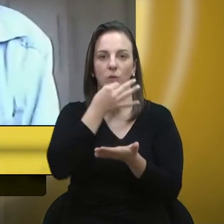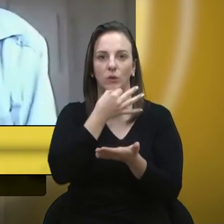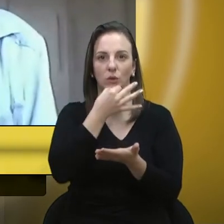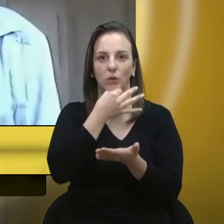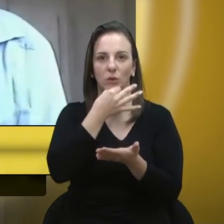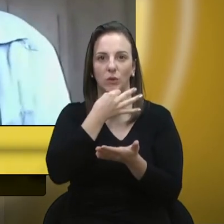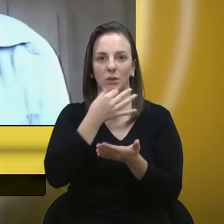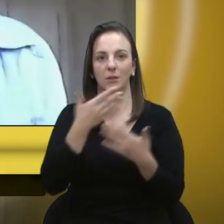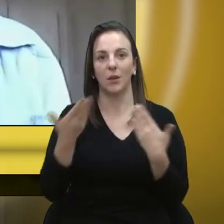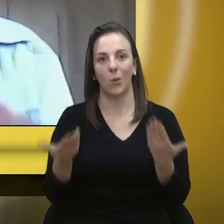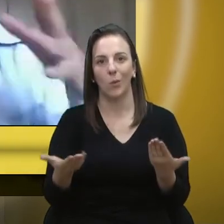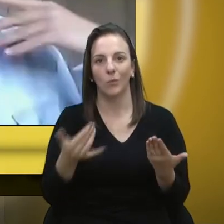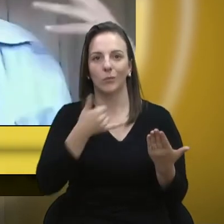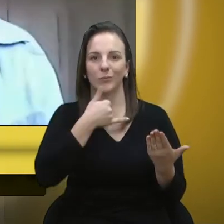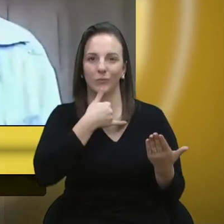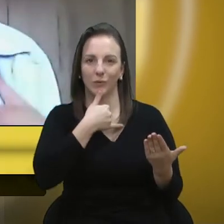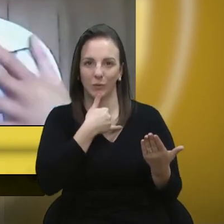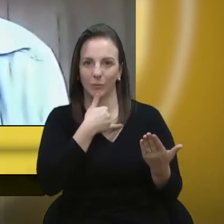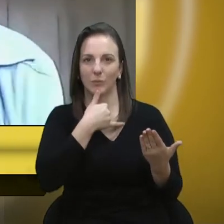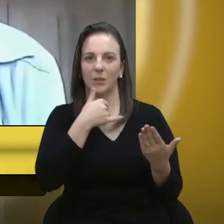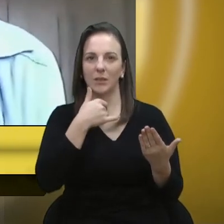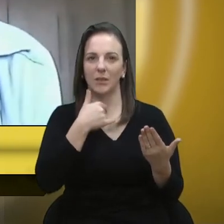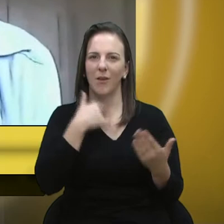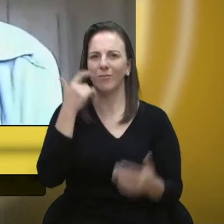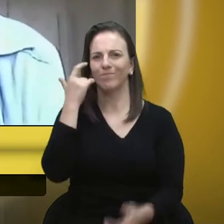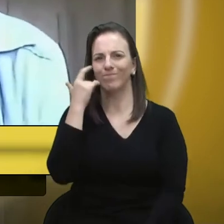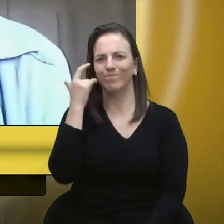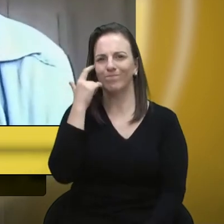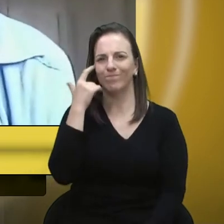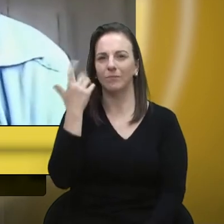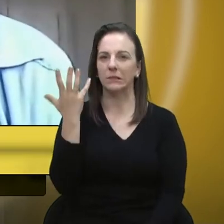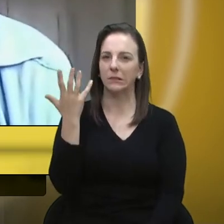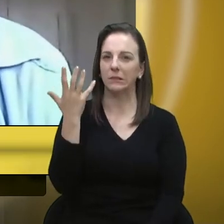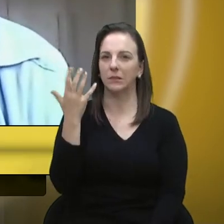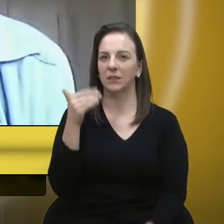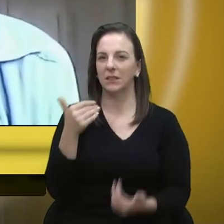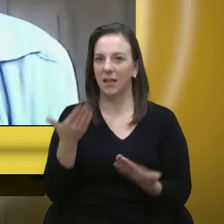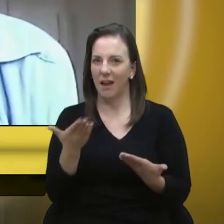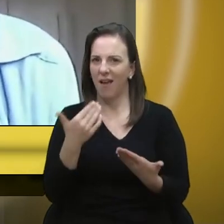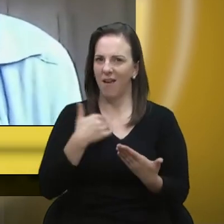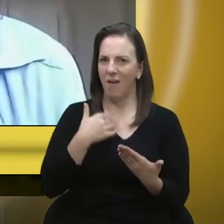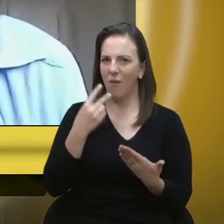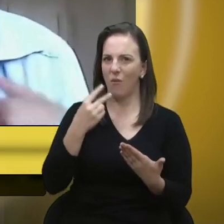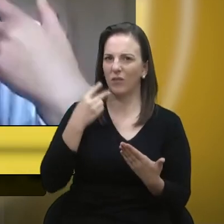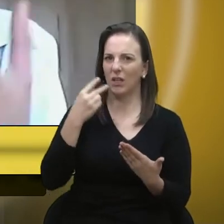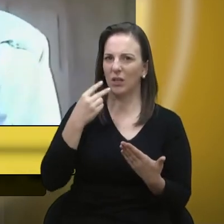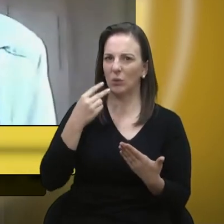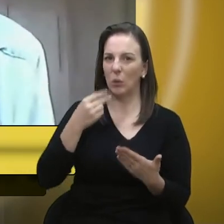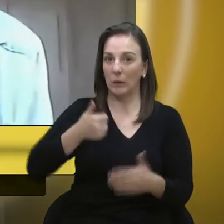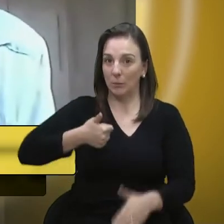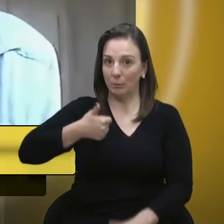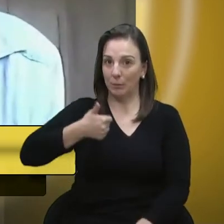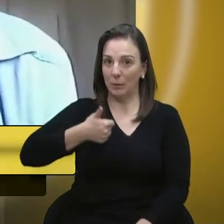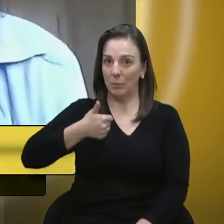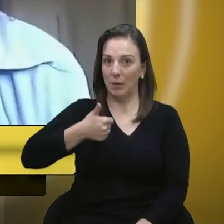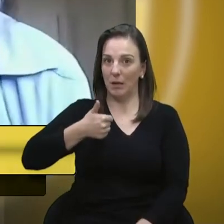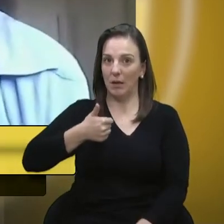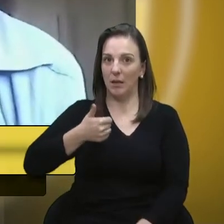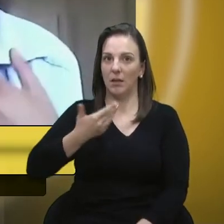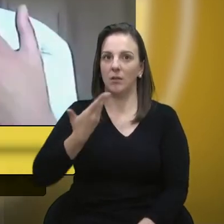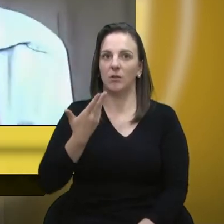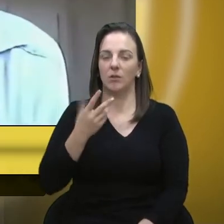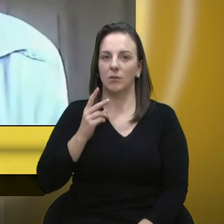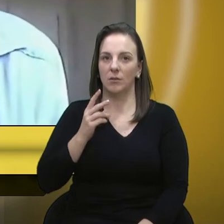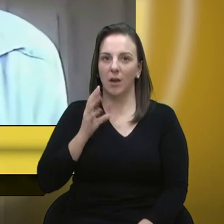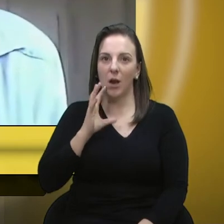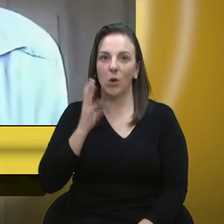Então, infelizmente, inclusive eu estava pensando, será que eu, por ser vereadora de primeiro mandato, não é um problema que sempre ocorre?